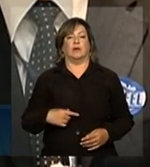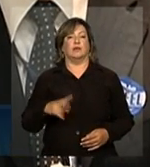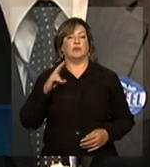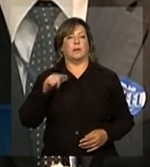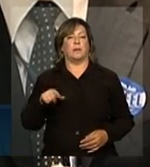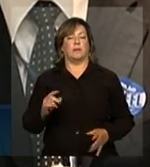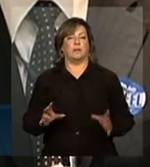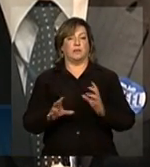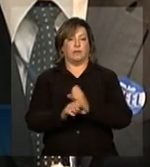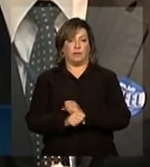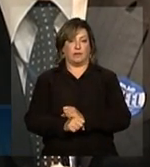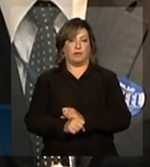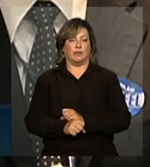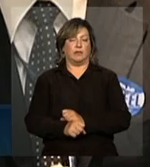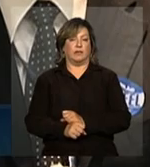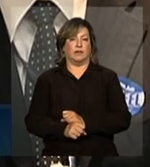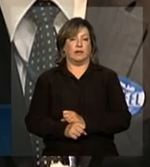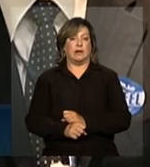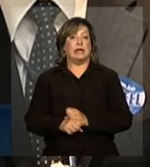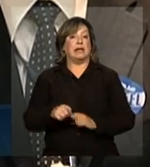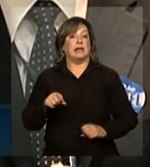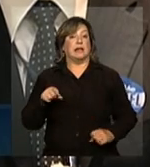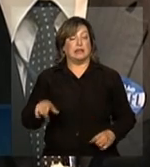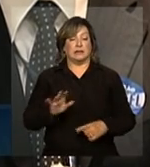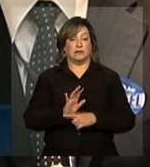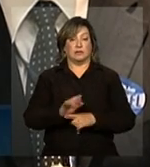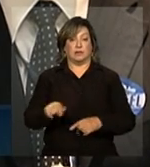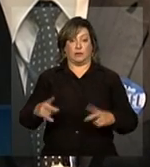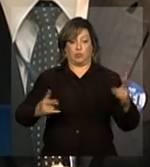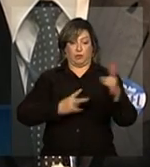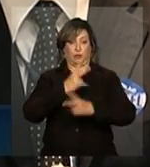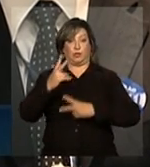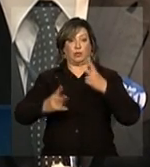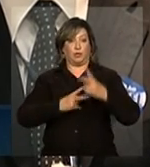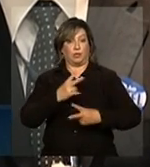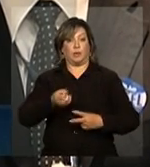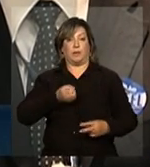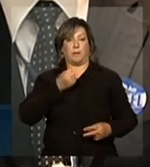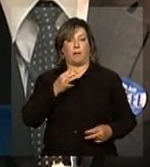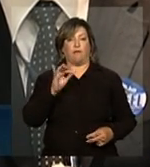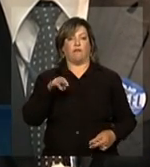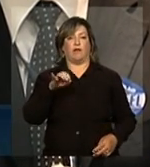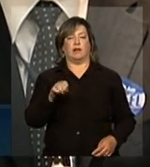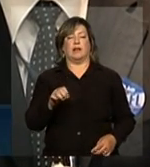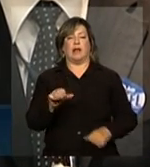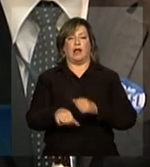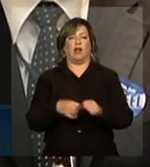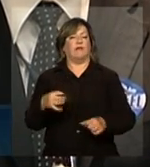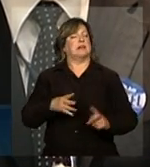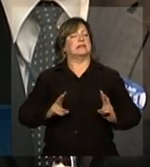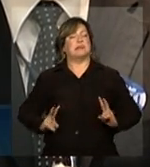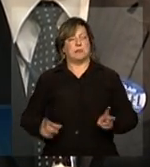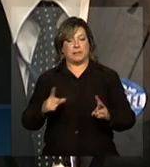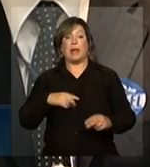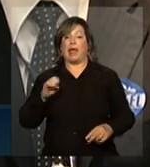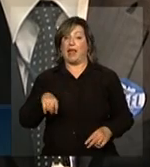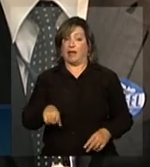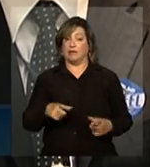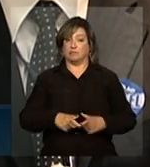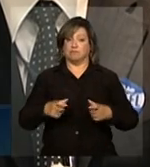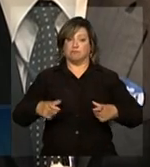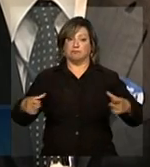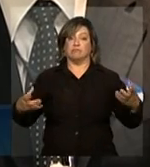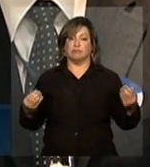do plano de Senal. Então, o incentivo para a eólica de fontes renováveis sempre tem e é o que está crescendo na